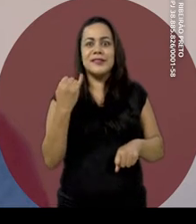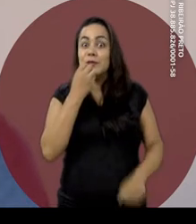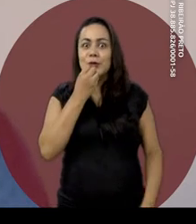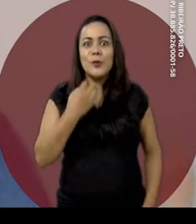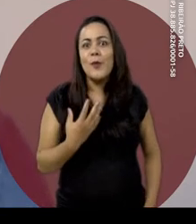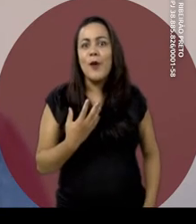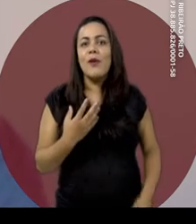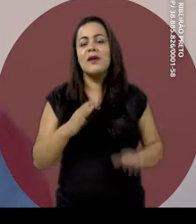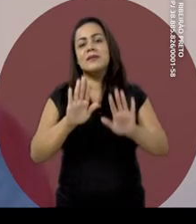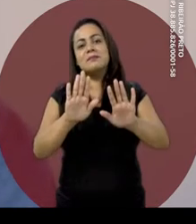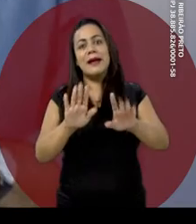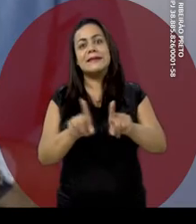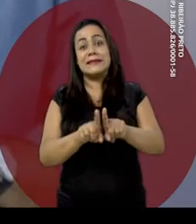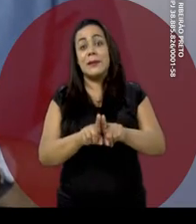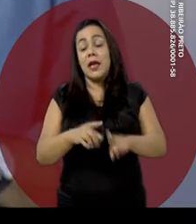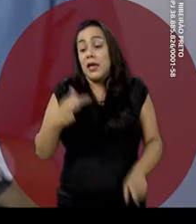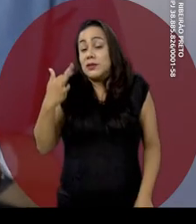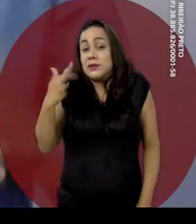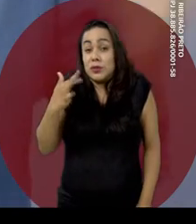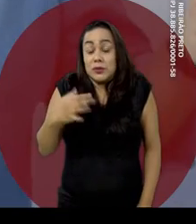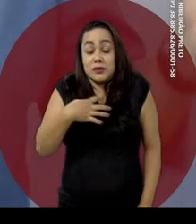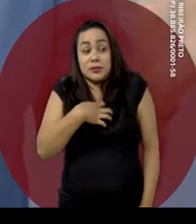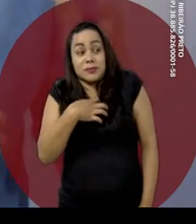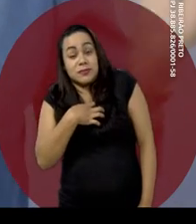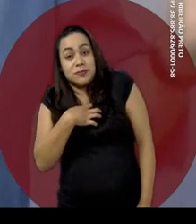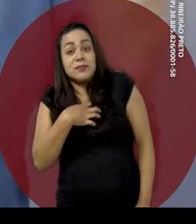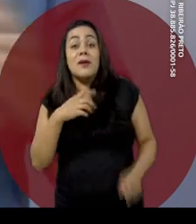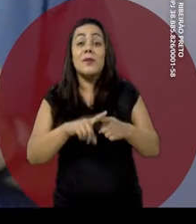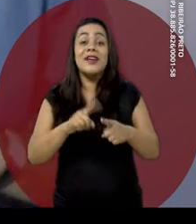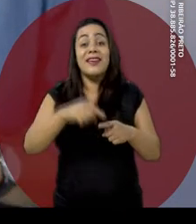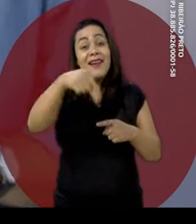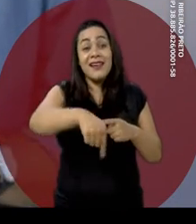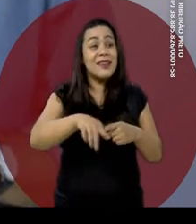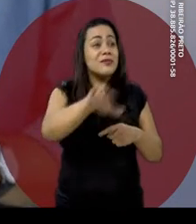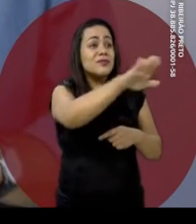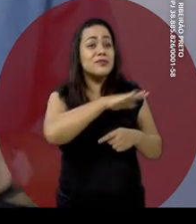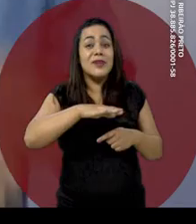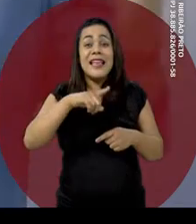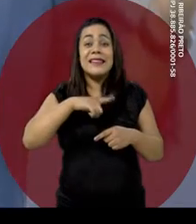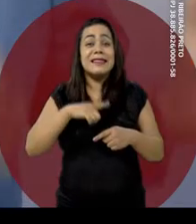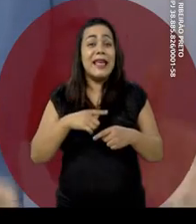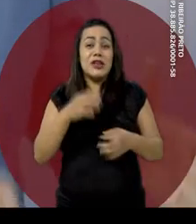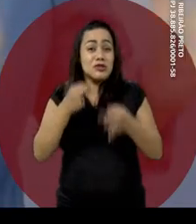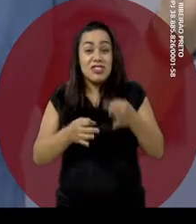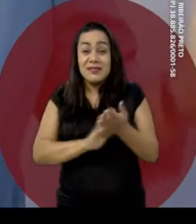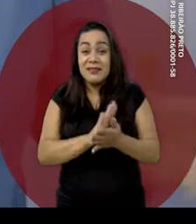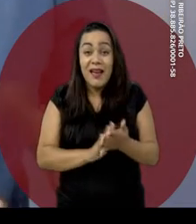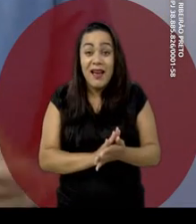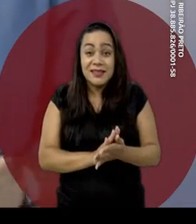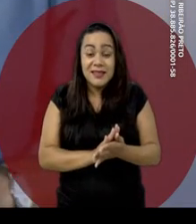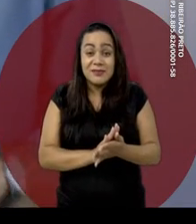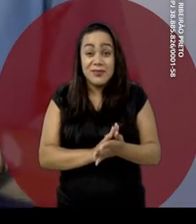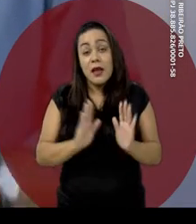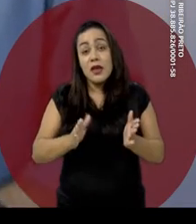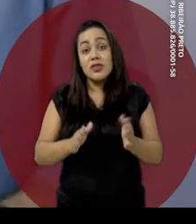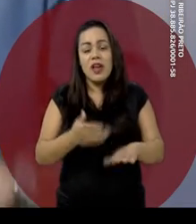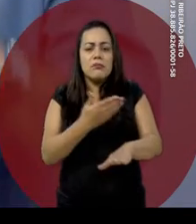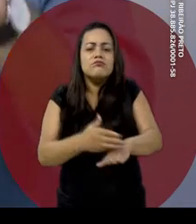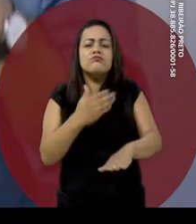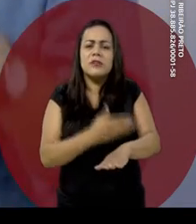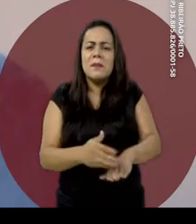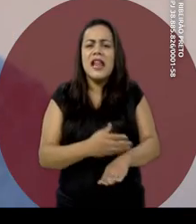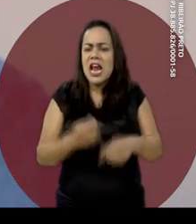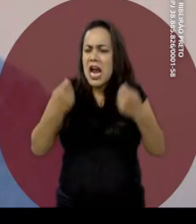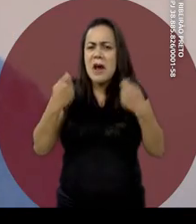riquíssimo, mas foi doloroso também. Há muita injustiça e sofrimento por aí. Exercitei diariamente a